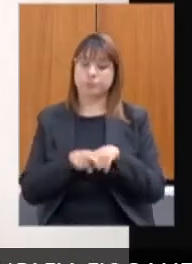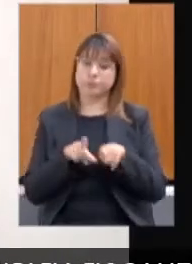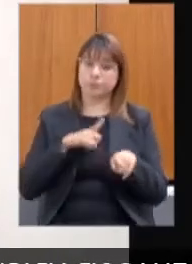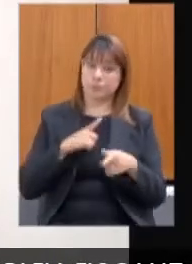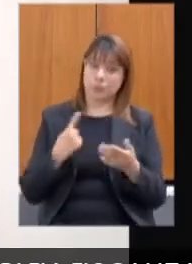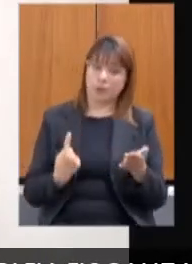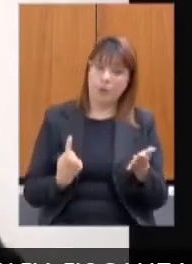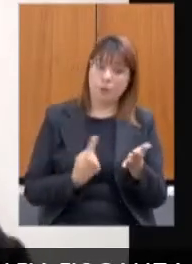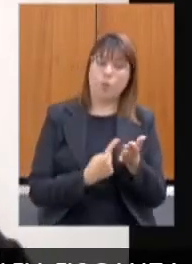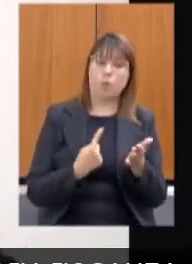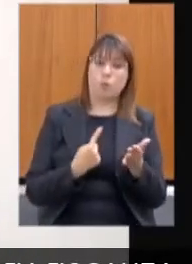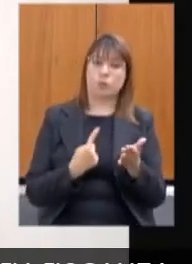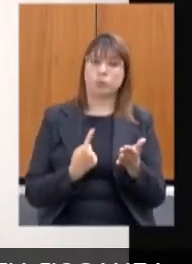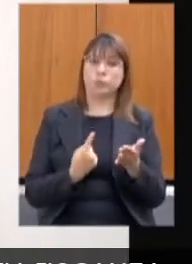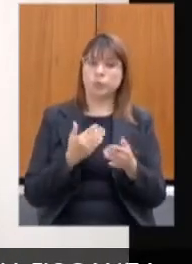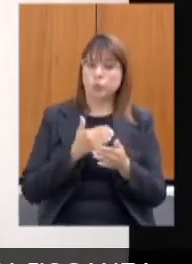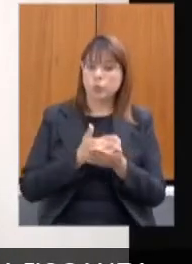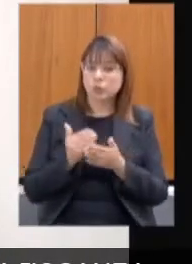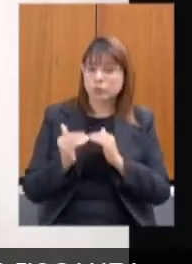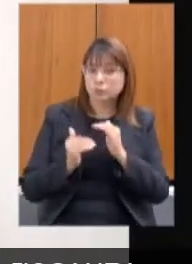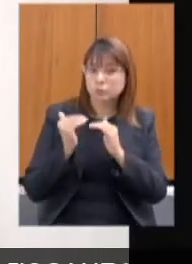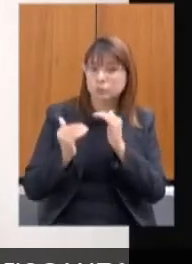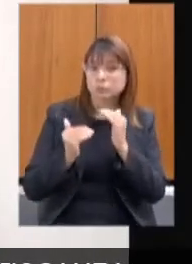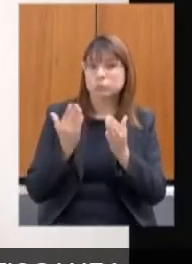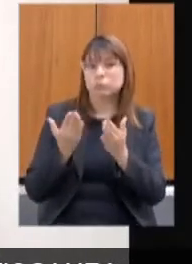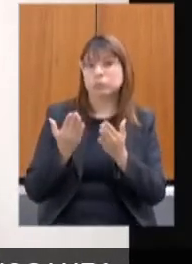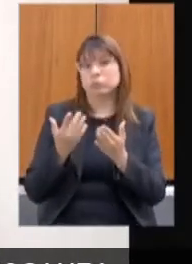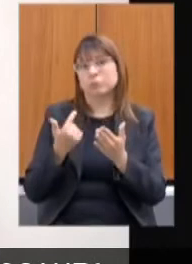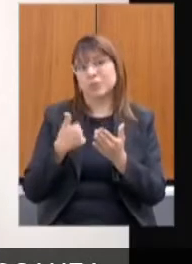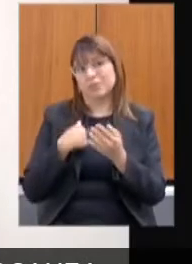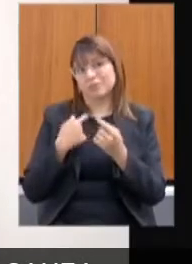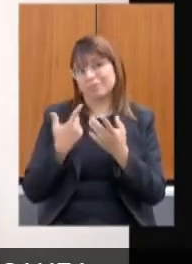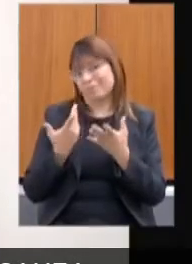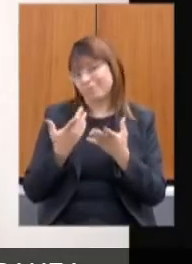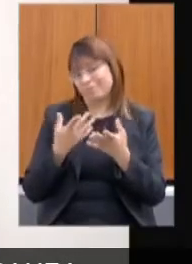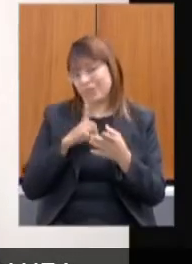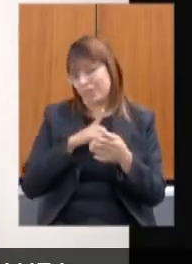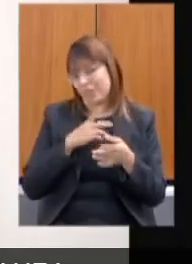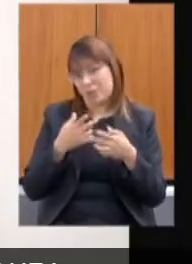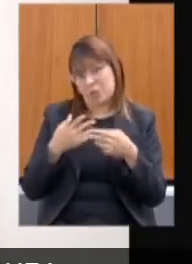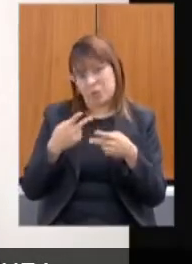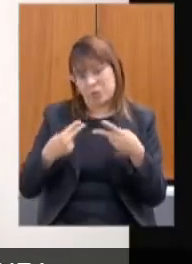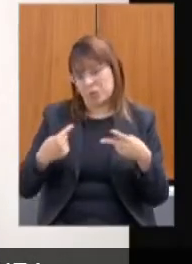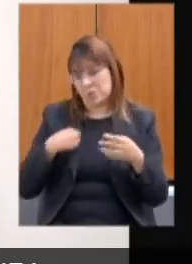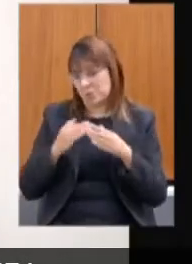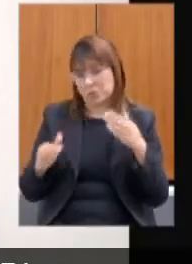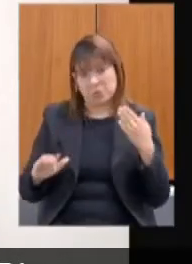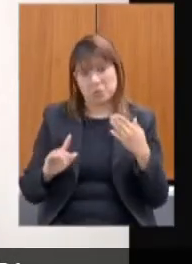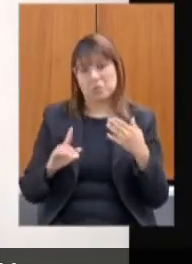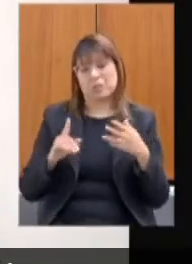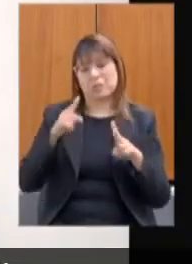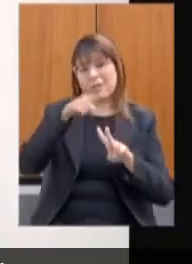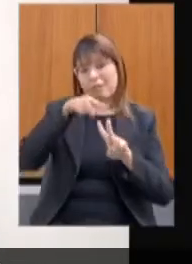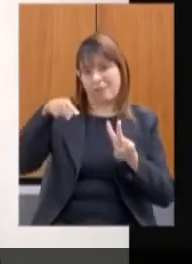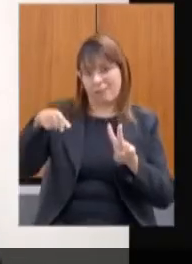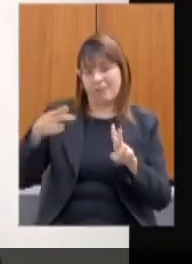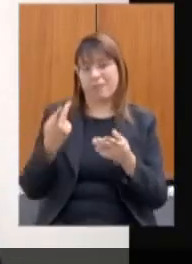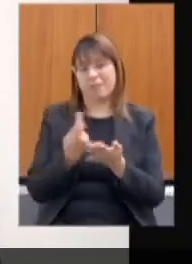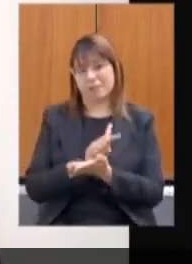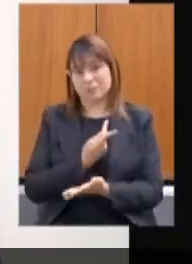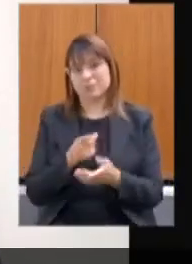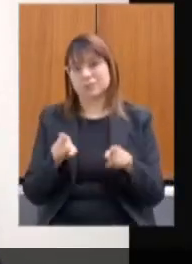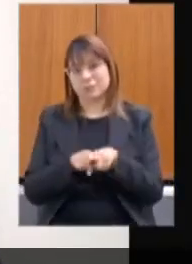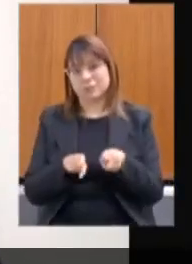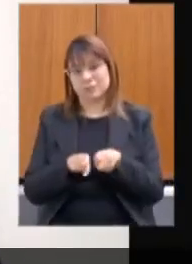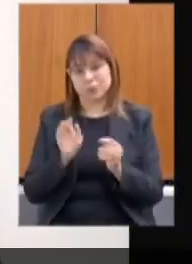construído e se entrar no mérito do acordo, eu mesmo tenho muitas críticas ao método e à forma como o acordo com a Vale está sendo feito e também